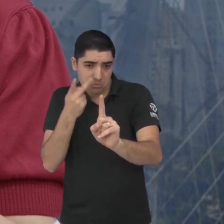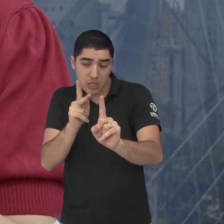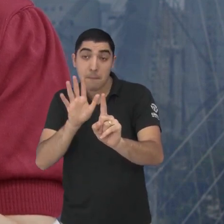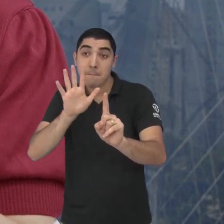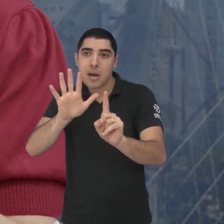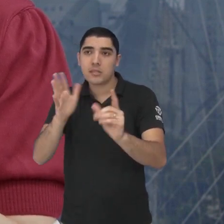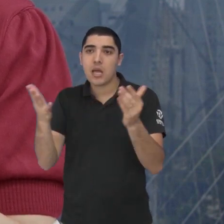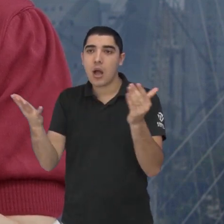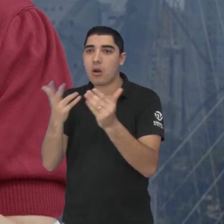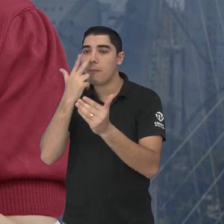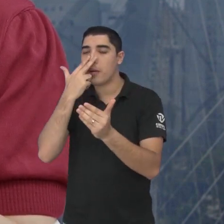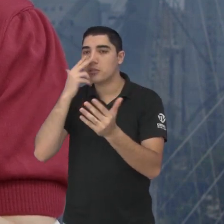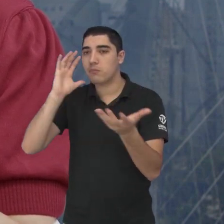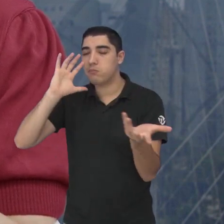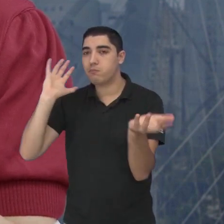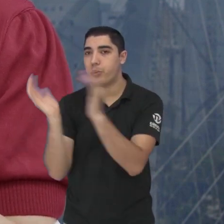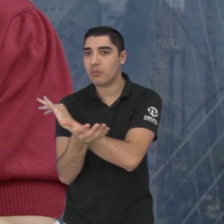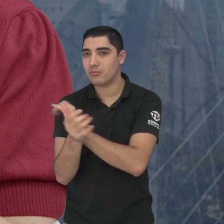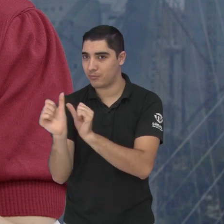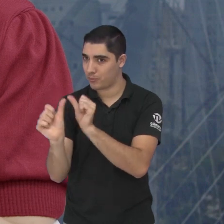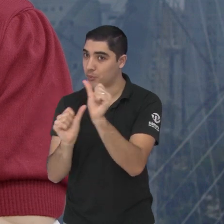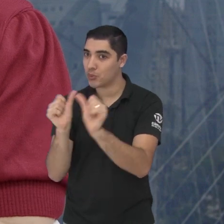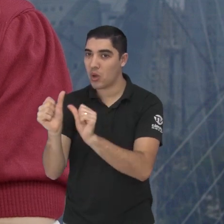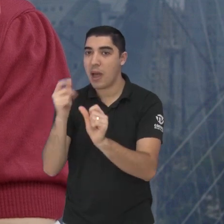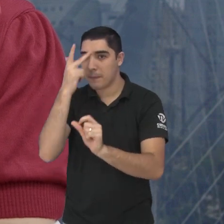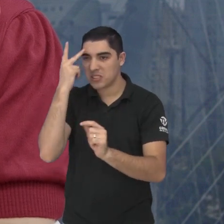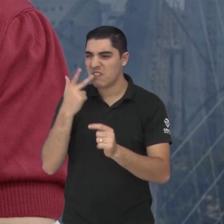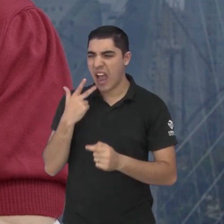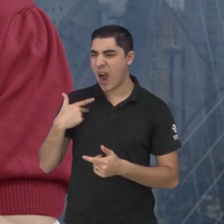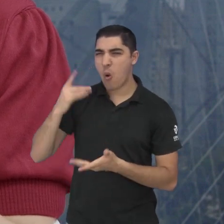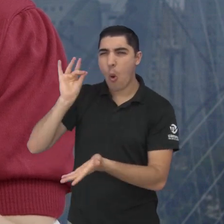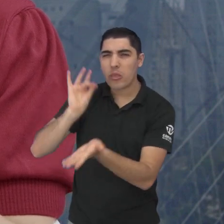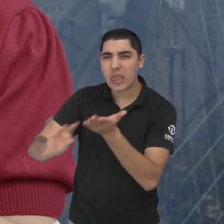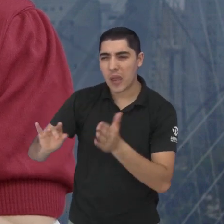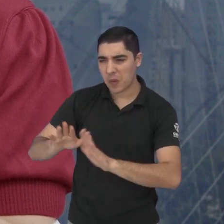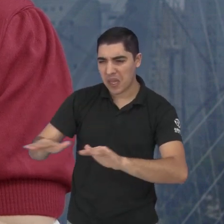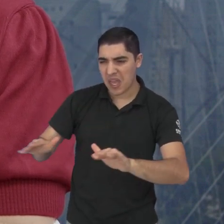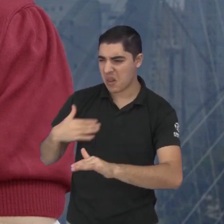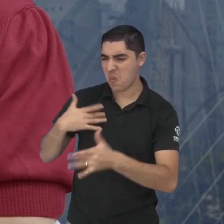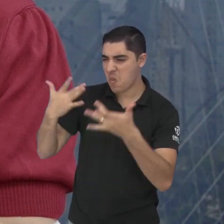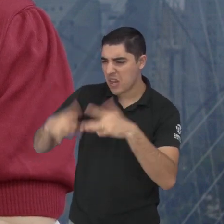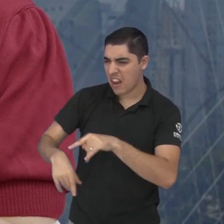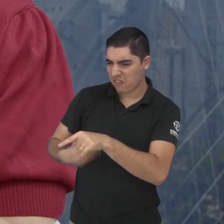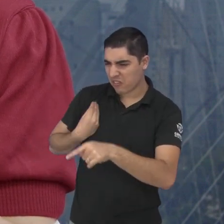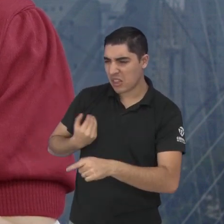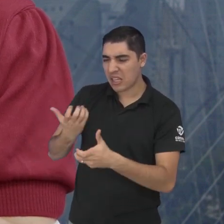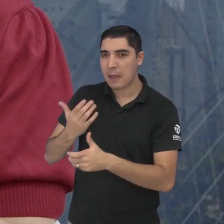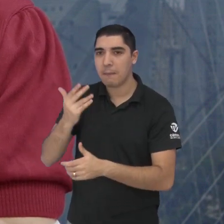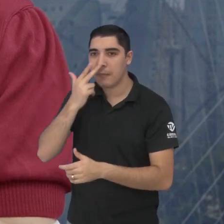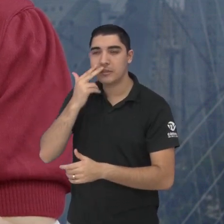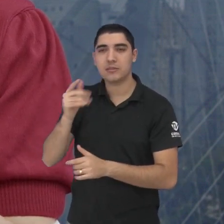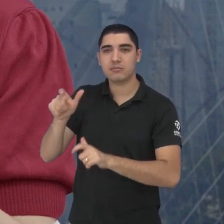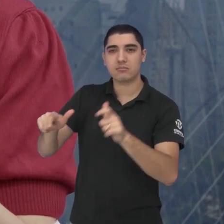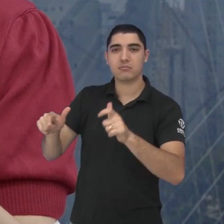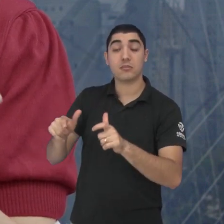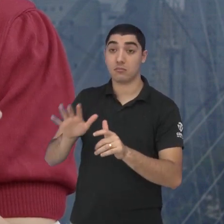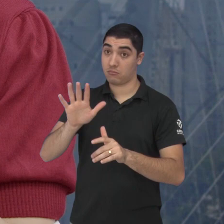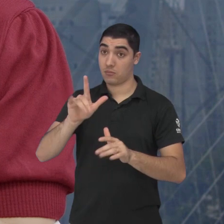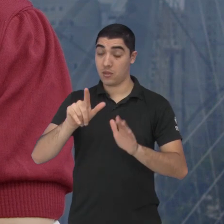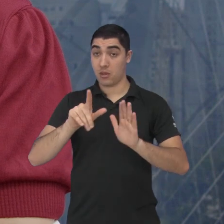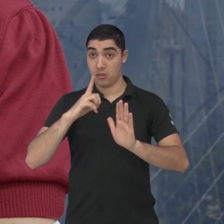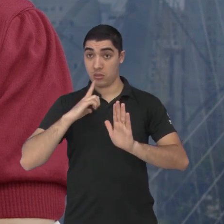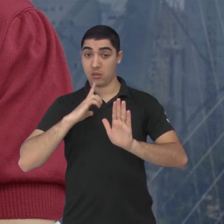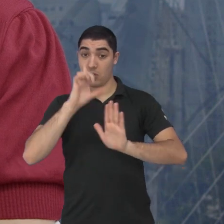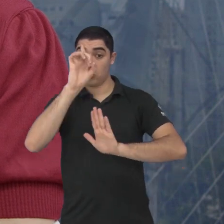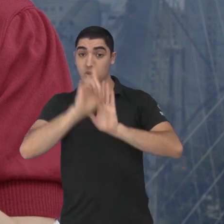rumo né e aí a gente precisa ter esse cuidado porque a gente impacta né inclusive no ECA né que é o direito de